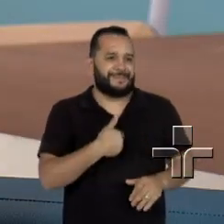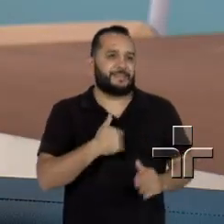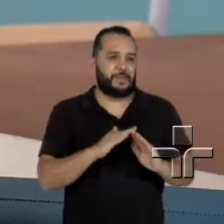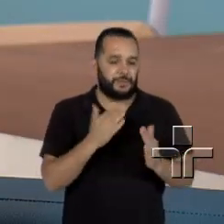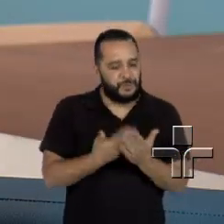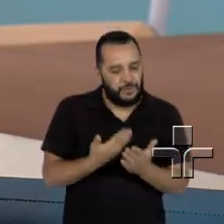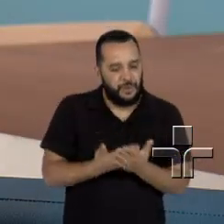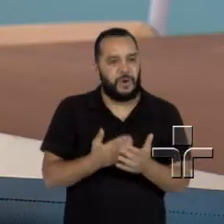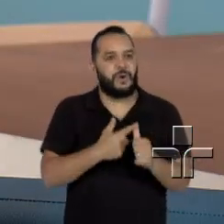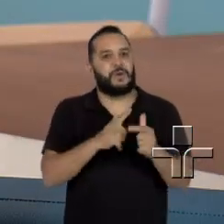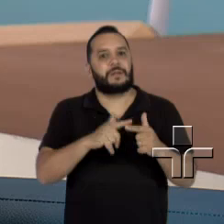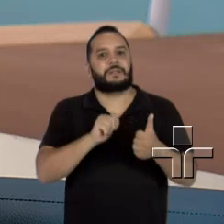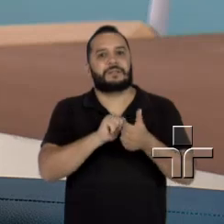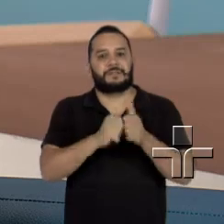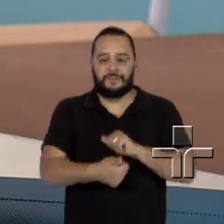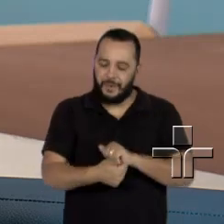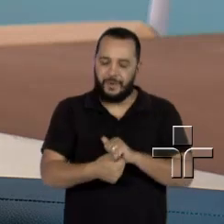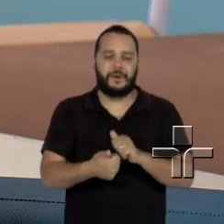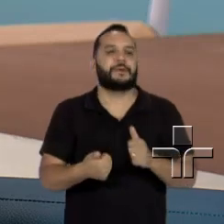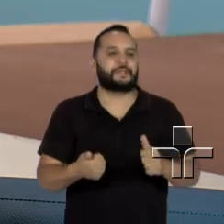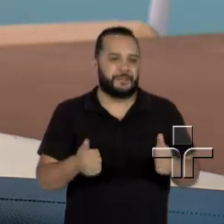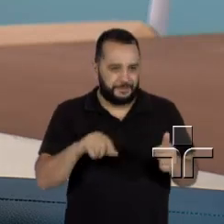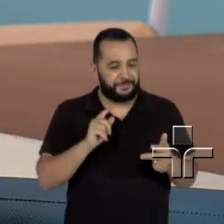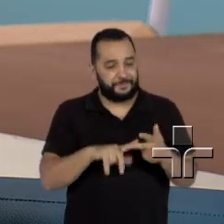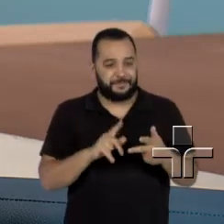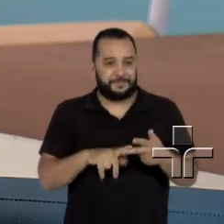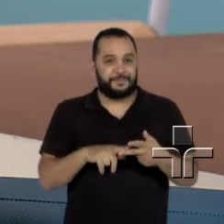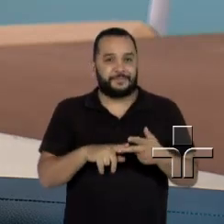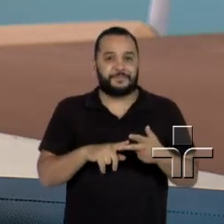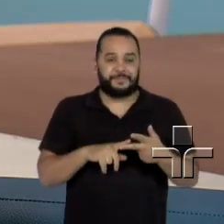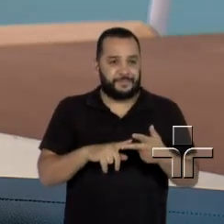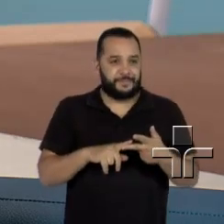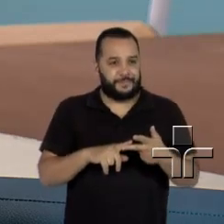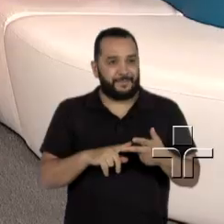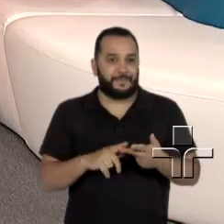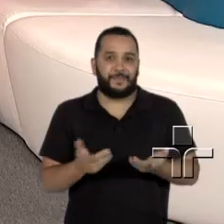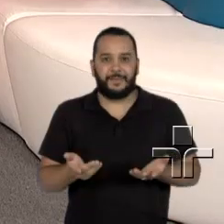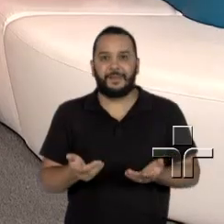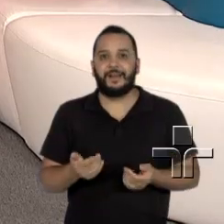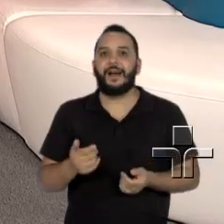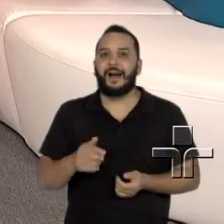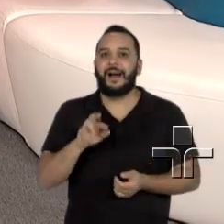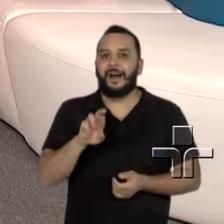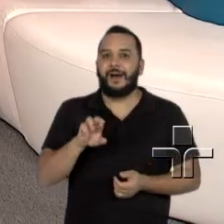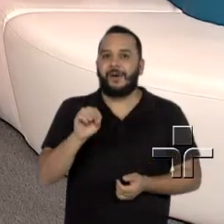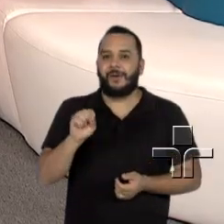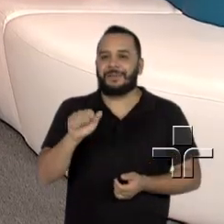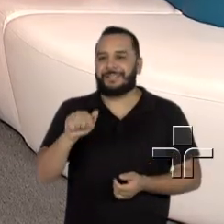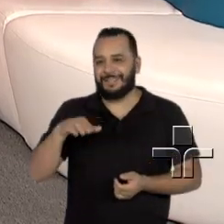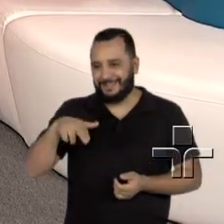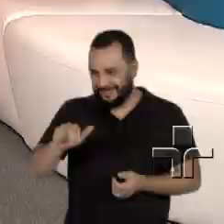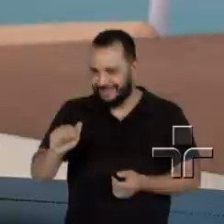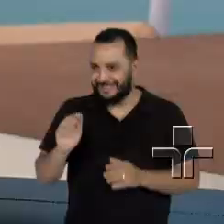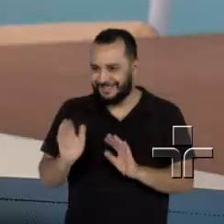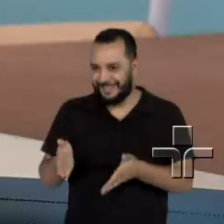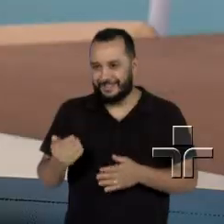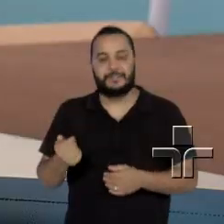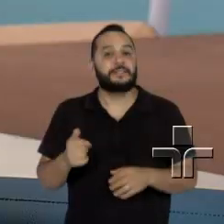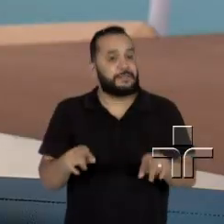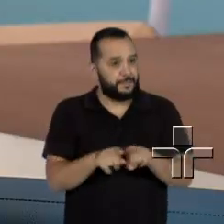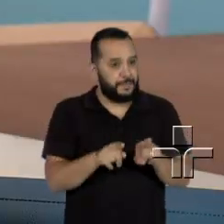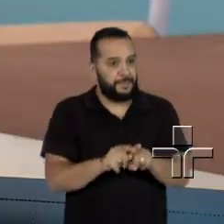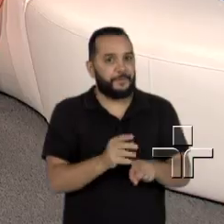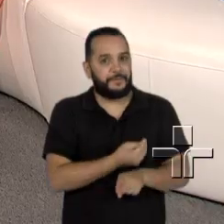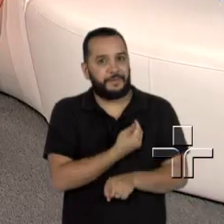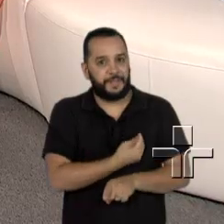o esporte, como já falamos sobre a importância do esporte. É que a Rosana já participou, né? é, é. A vida social